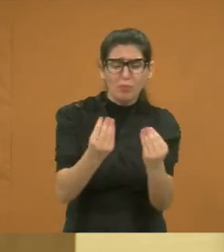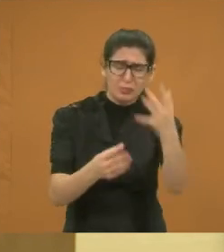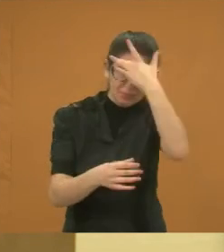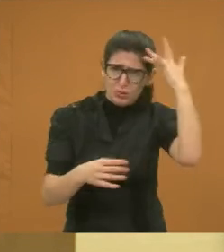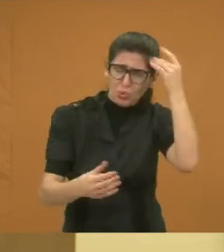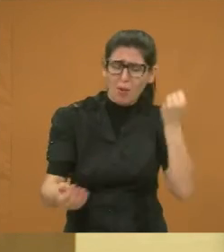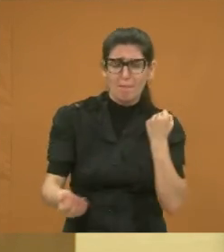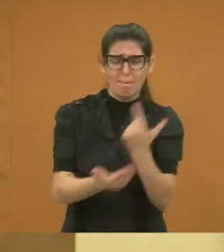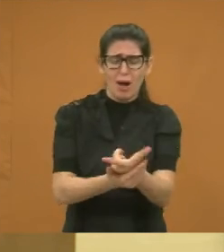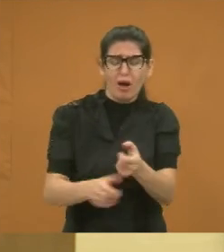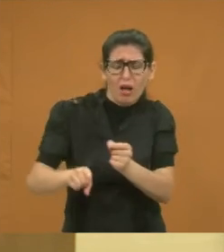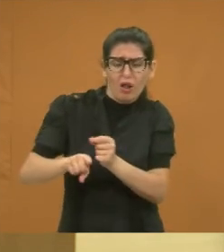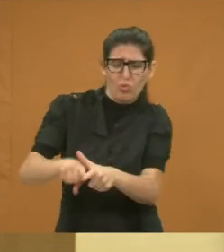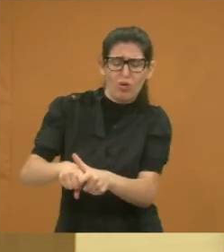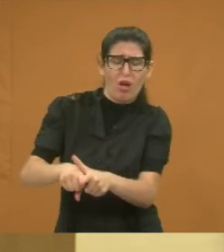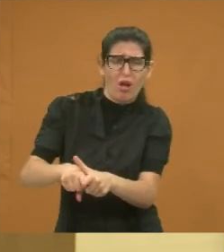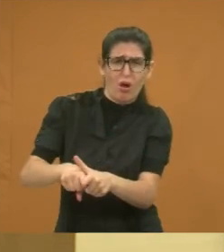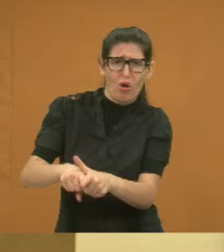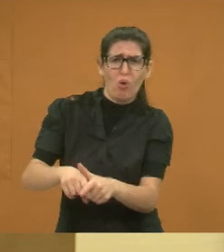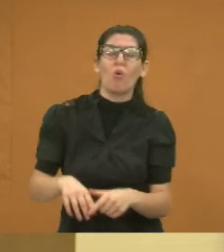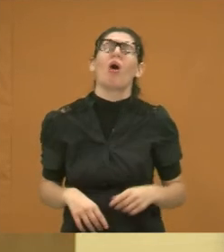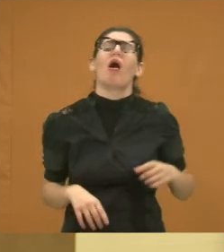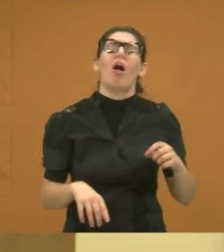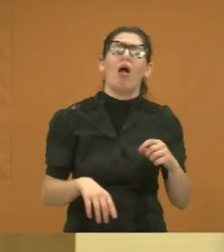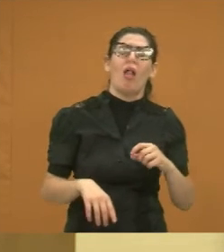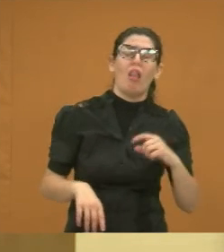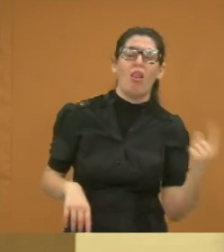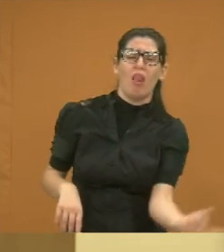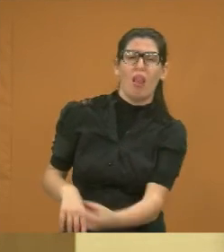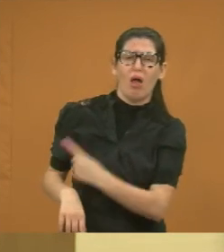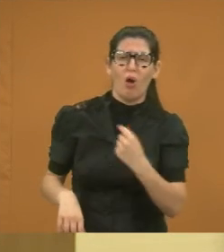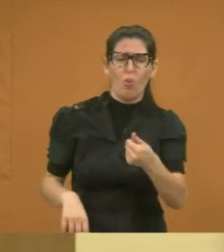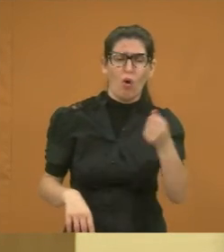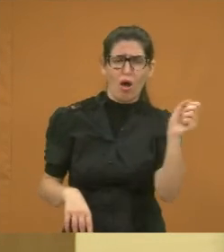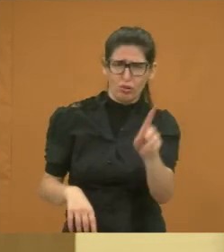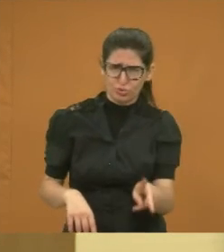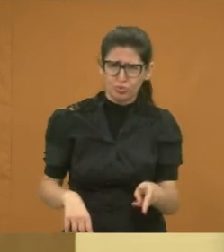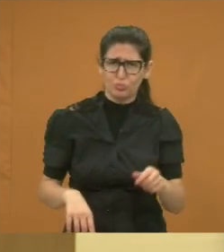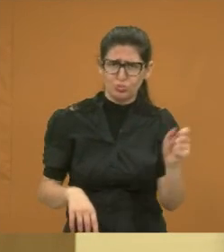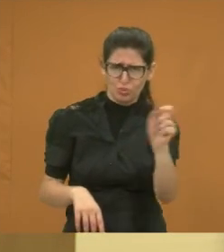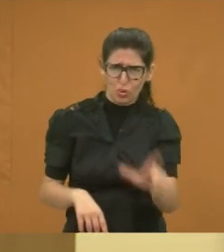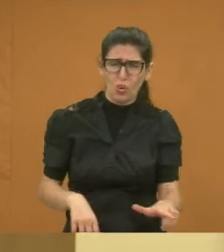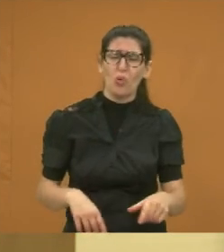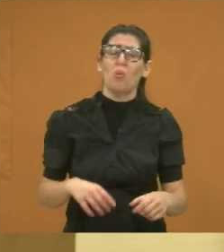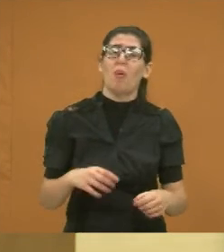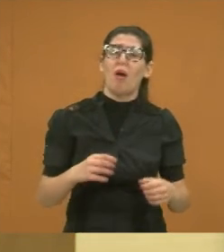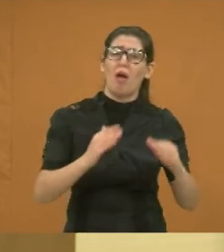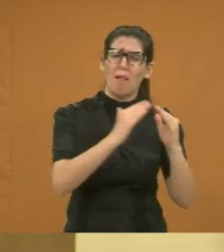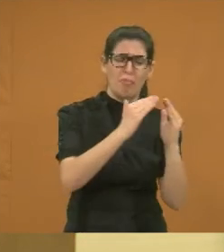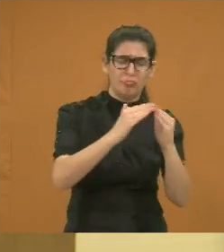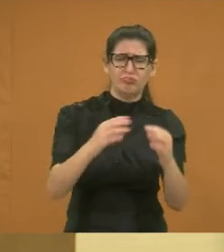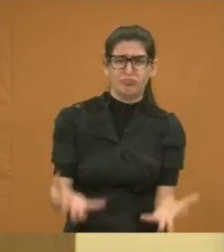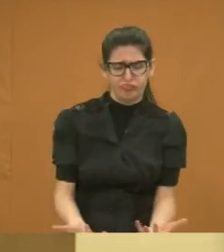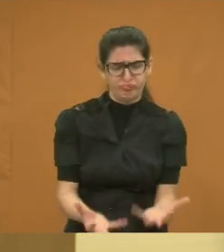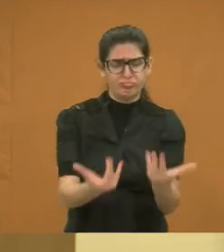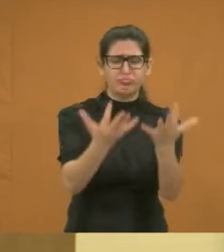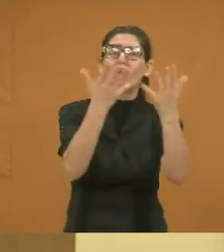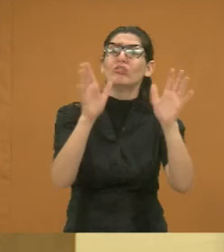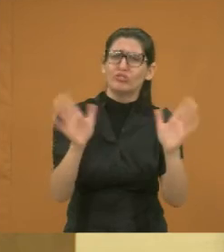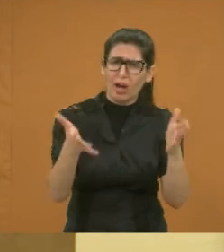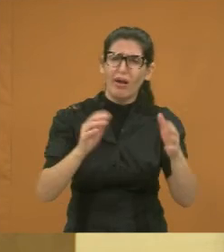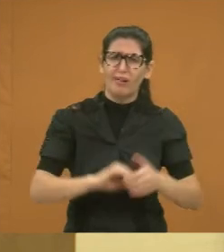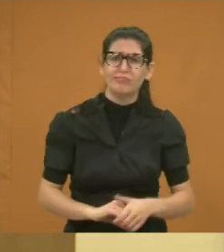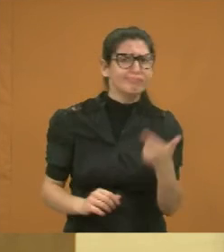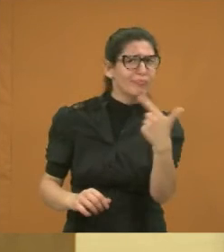dois, quatro centros de barracos, já pegou fogo em quatro barracos, tem problema ser isso, não tem rede de